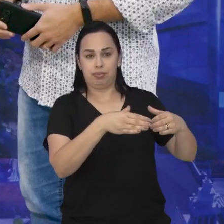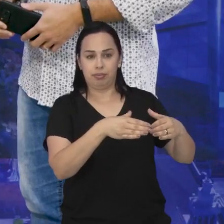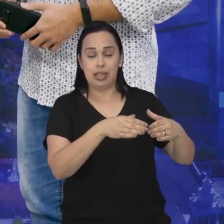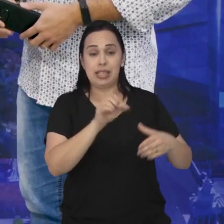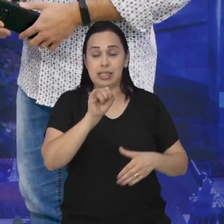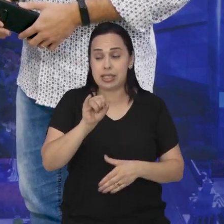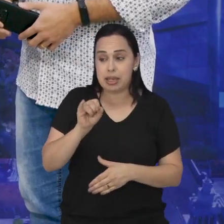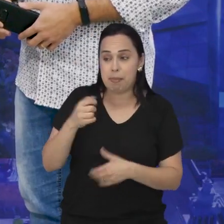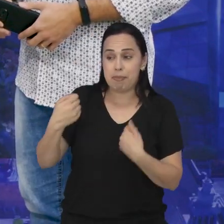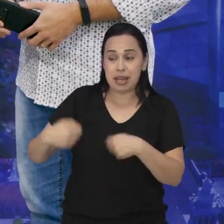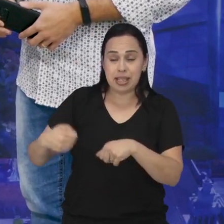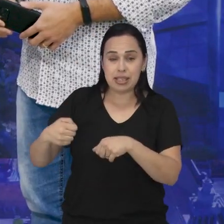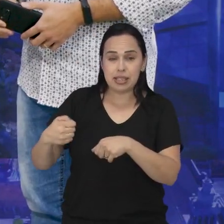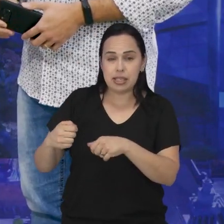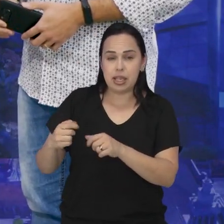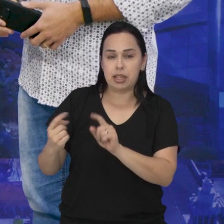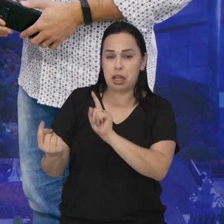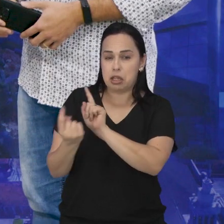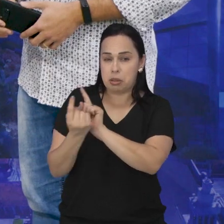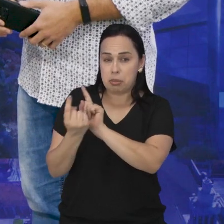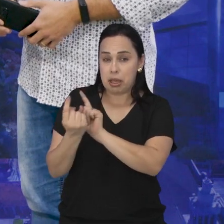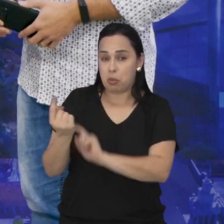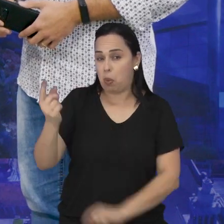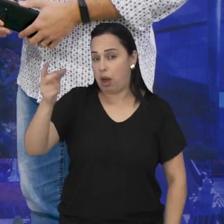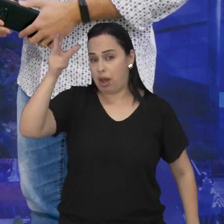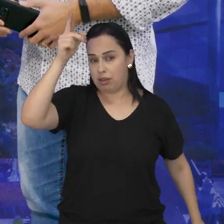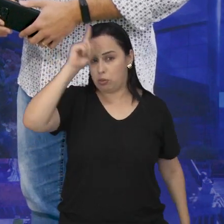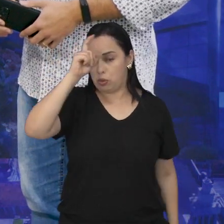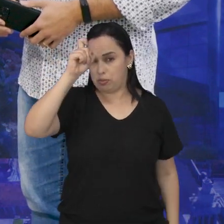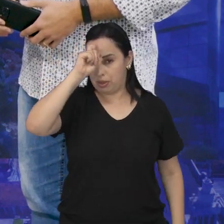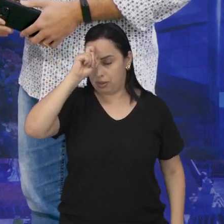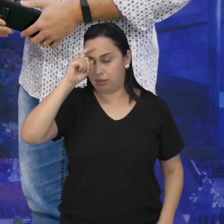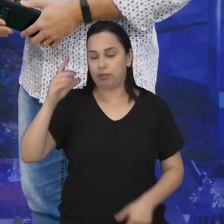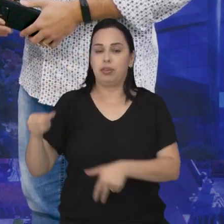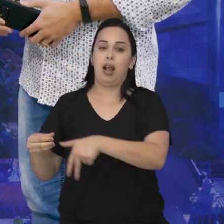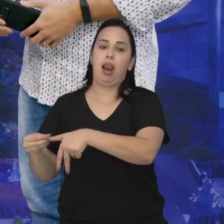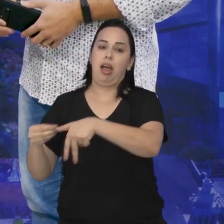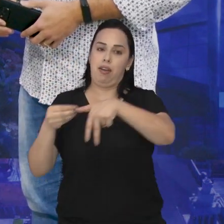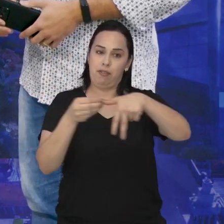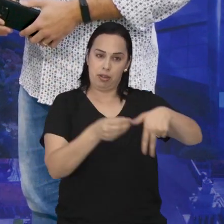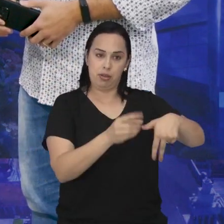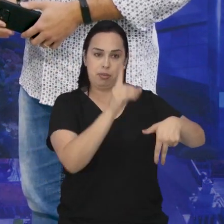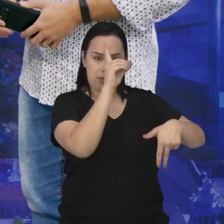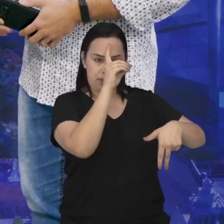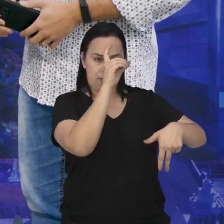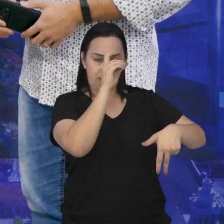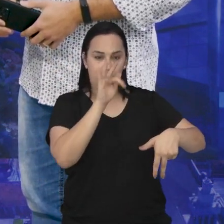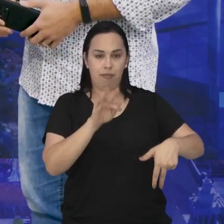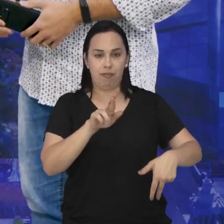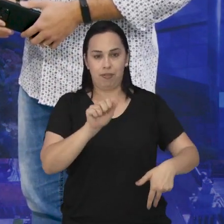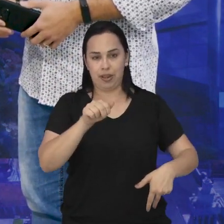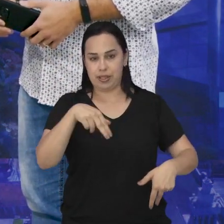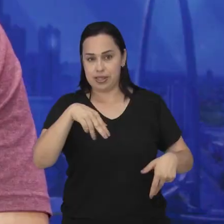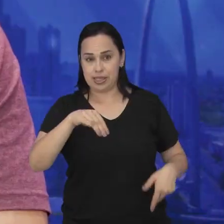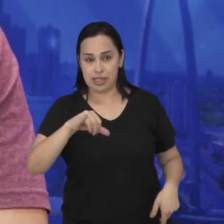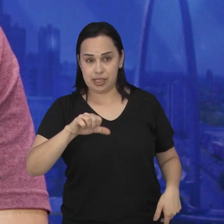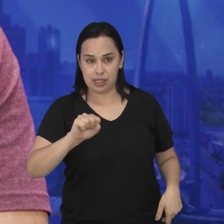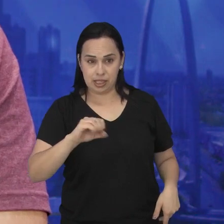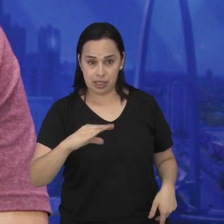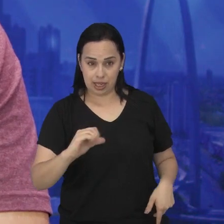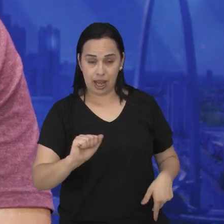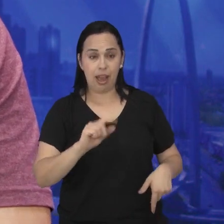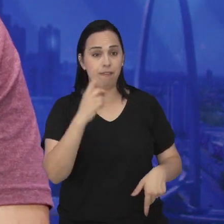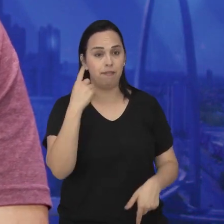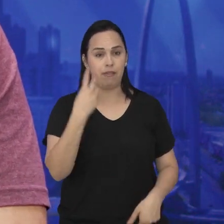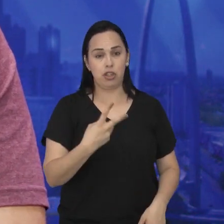comprometimento, se ele precisar de um atendimento hospitalar, ele vai ser encaminhado para a Francisca Júlia. A Francisca Júlia funciona também 24